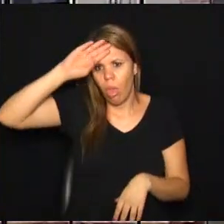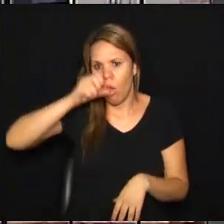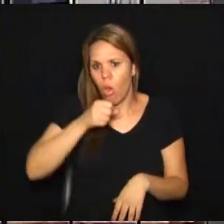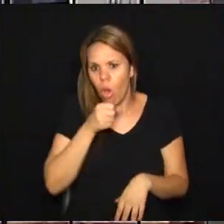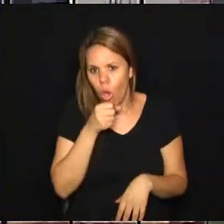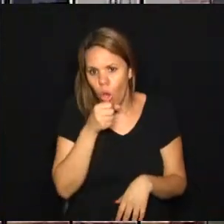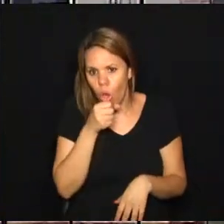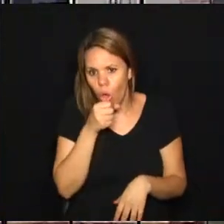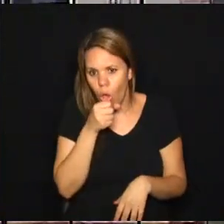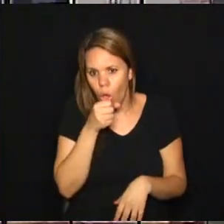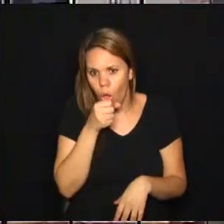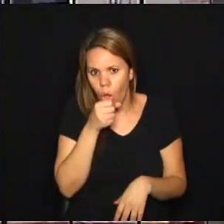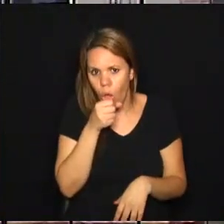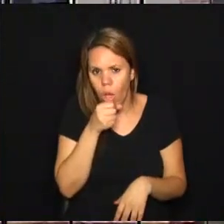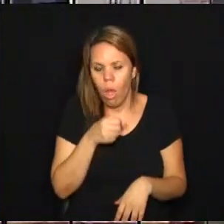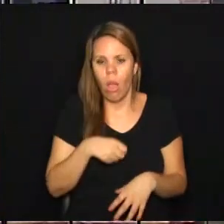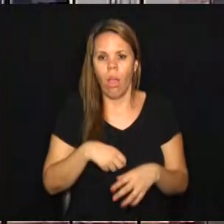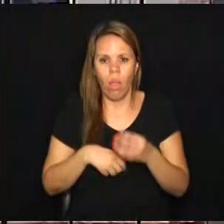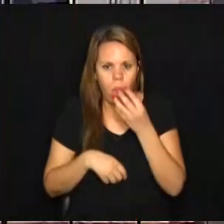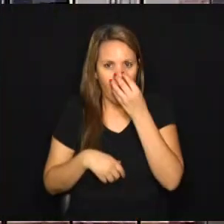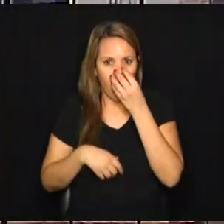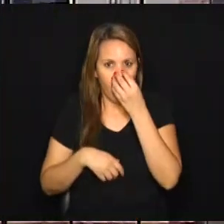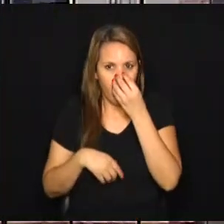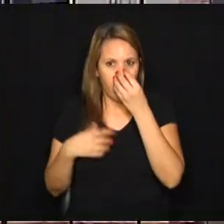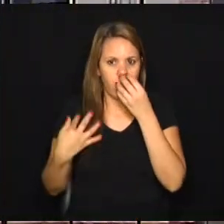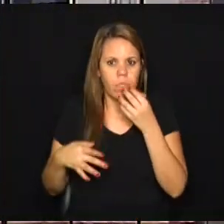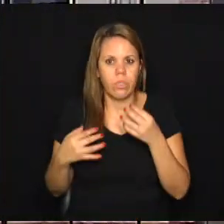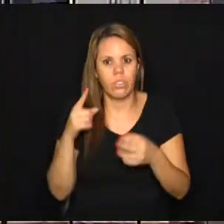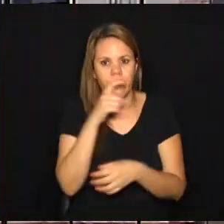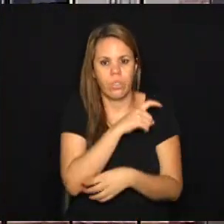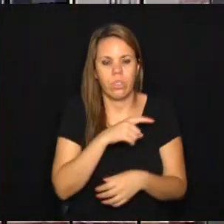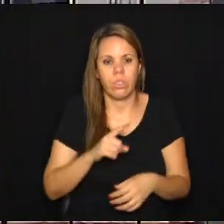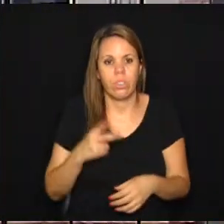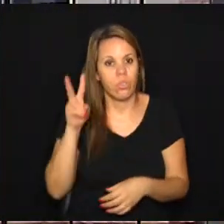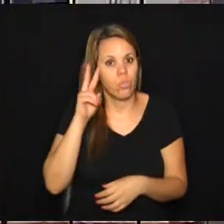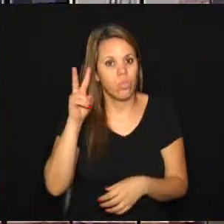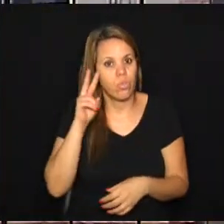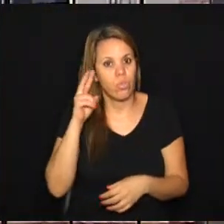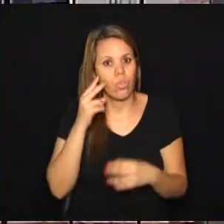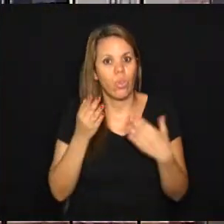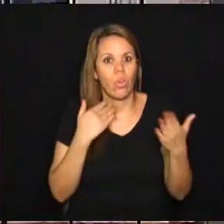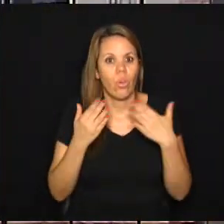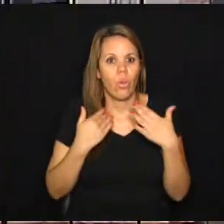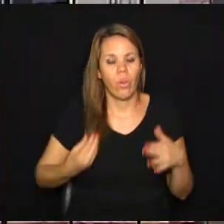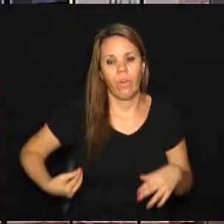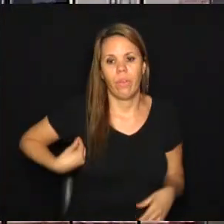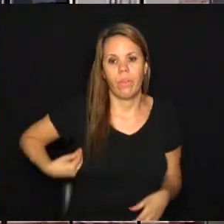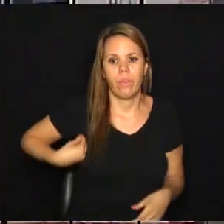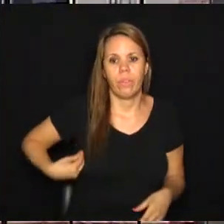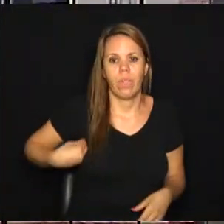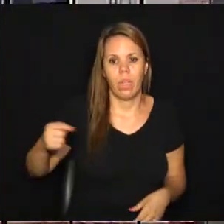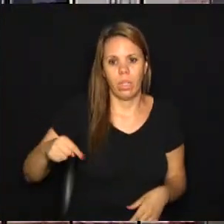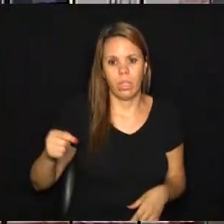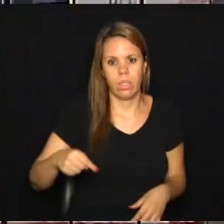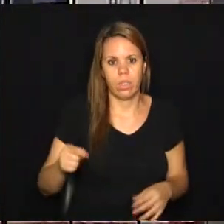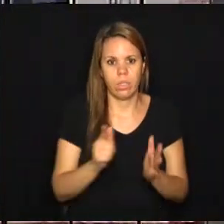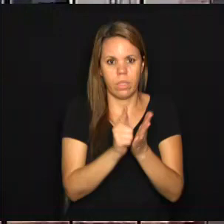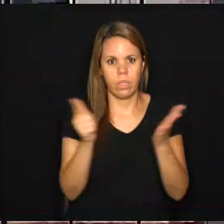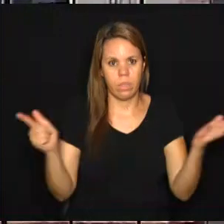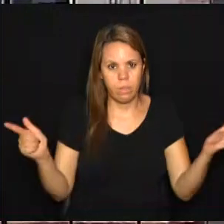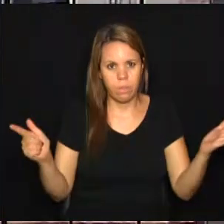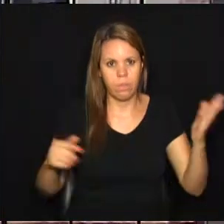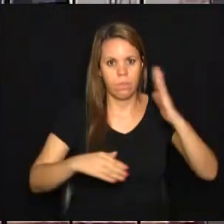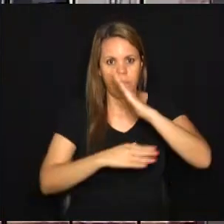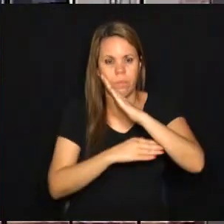tosse e dificuldade para respirar. Na segunda-feira, nós vamos conversar ao vivo aqui no Jornal Câmara